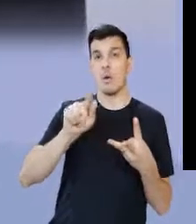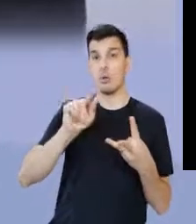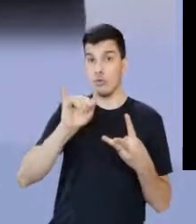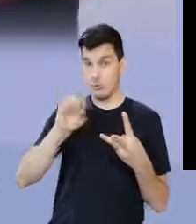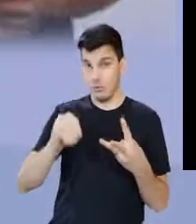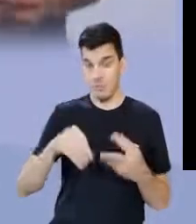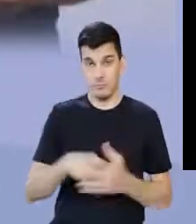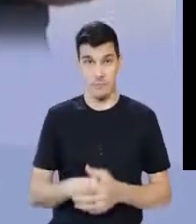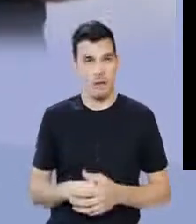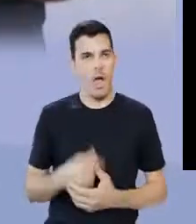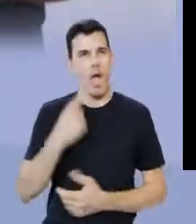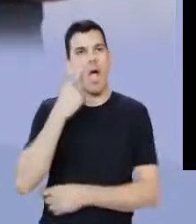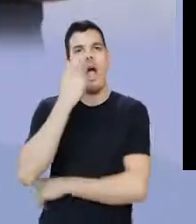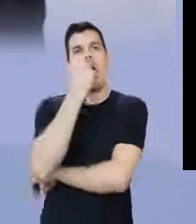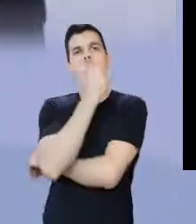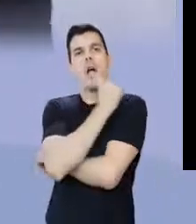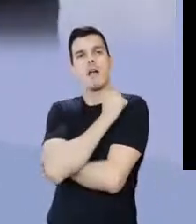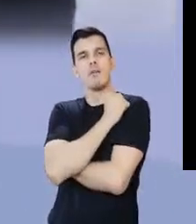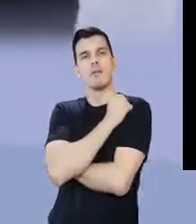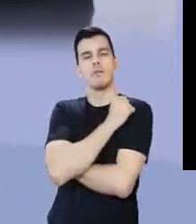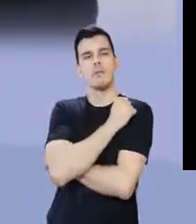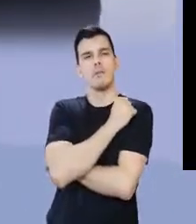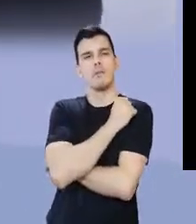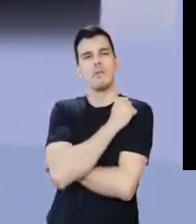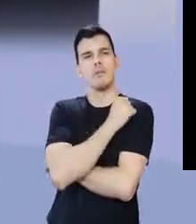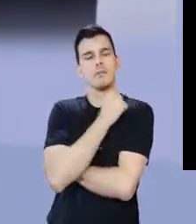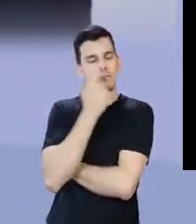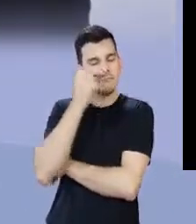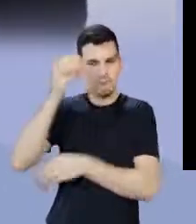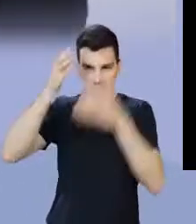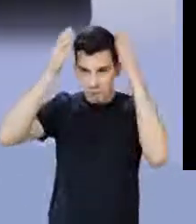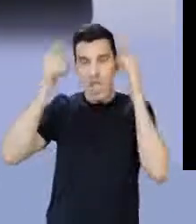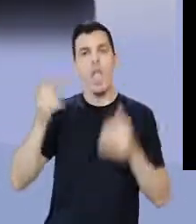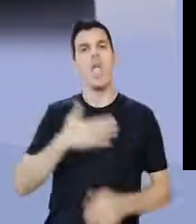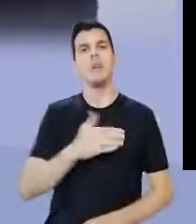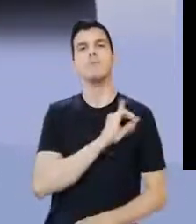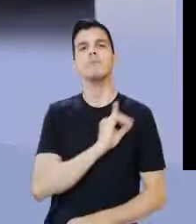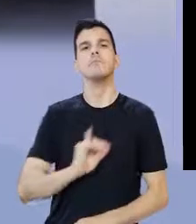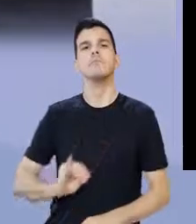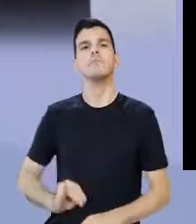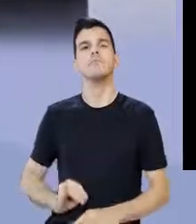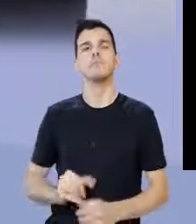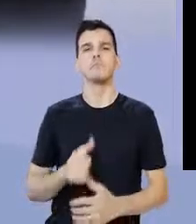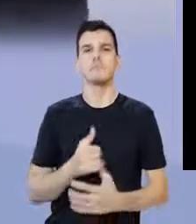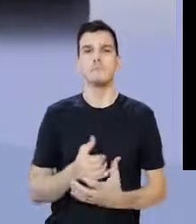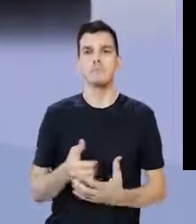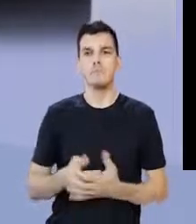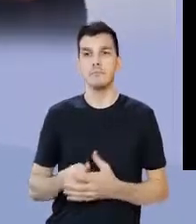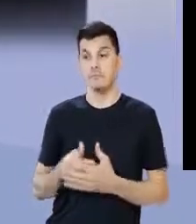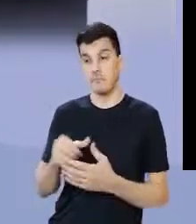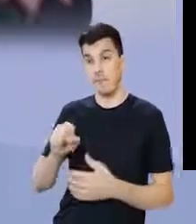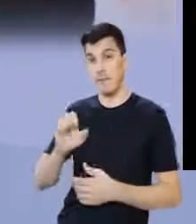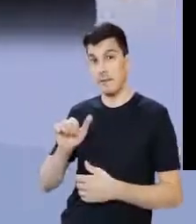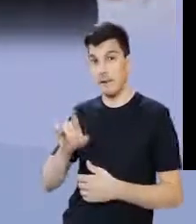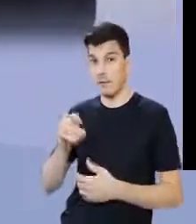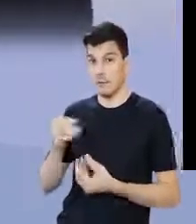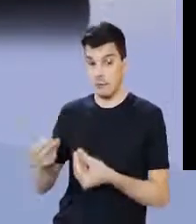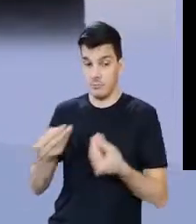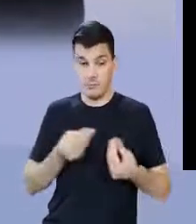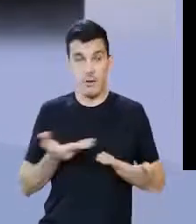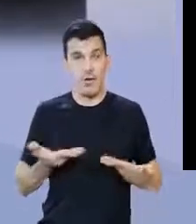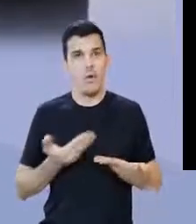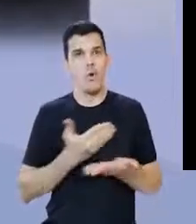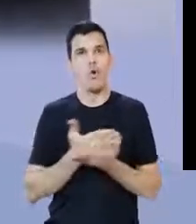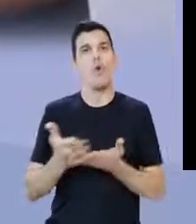o primeiro entre todos, ele mesmo então coloca a coroa se intitula Imperador, título dado pelo próprio Senado e